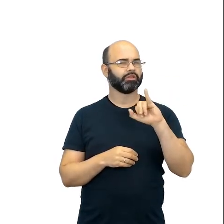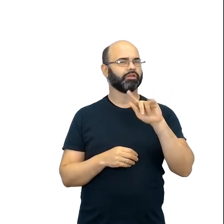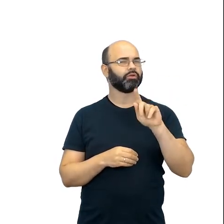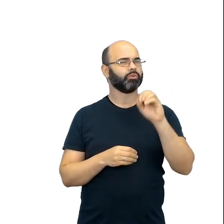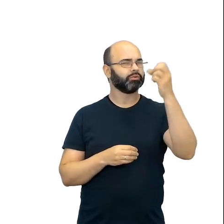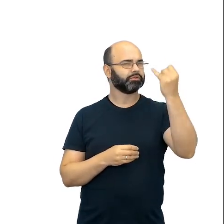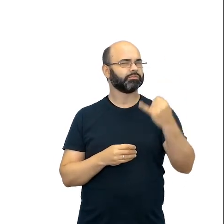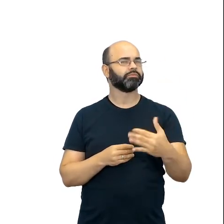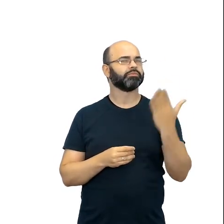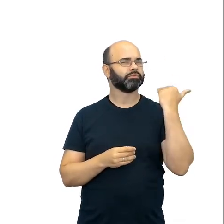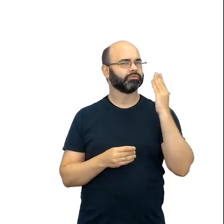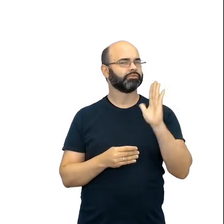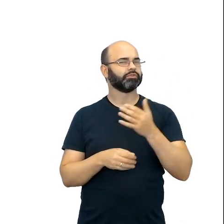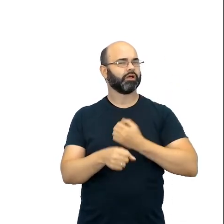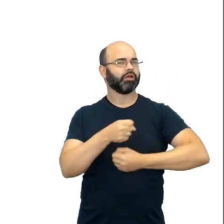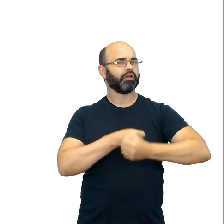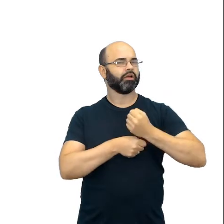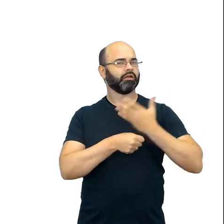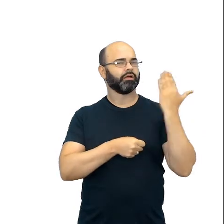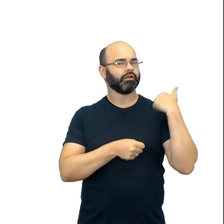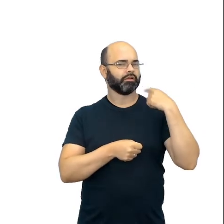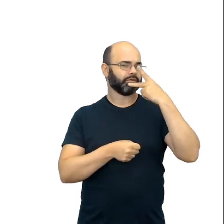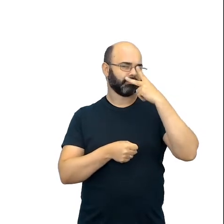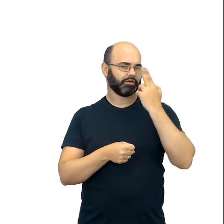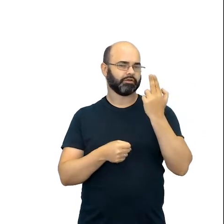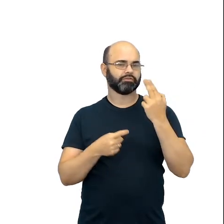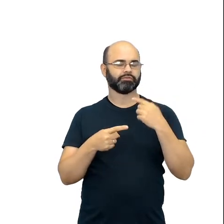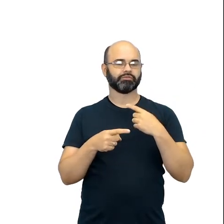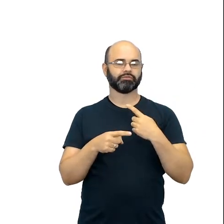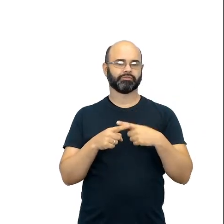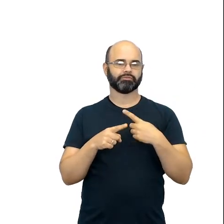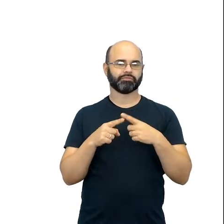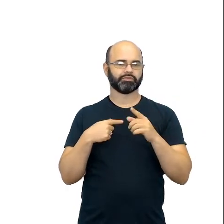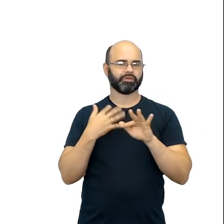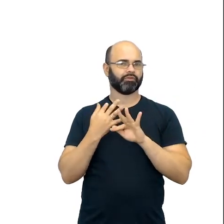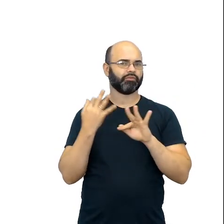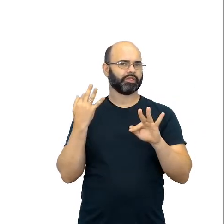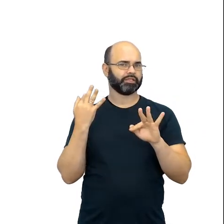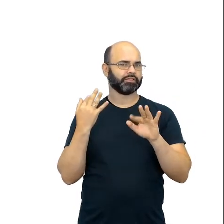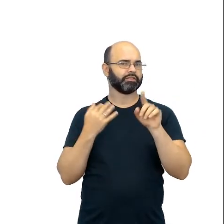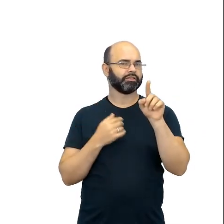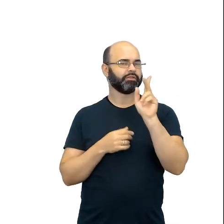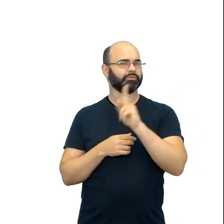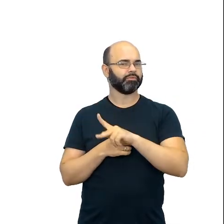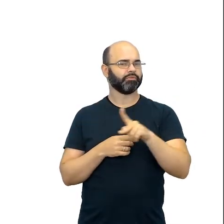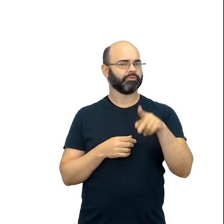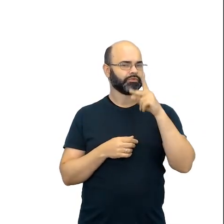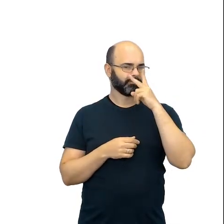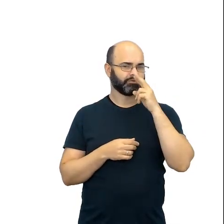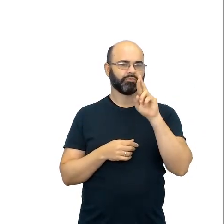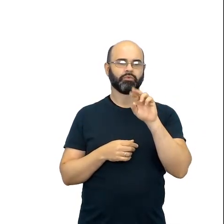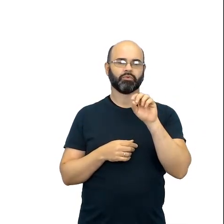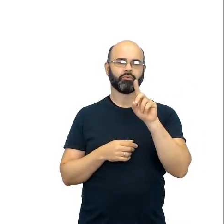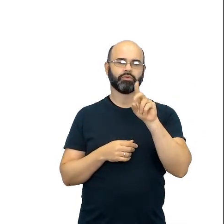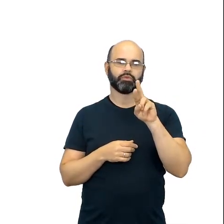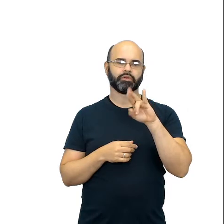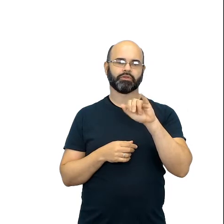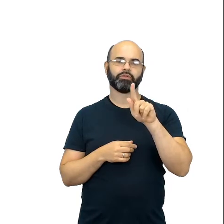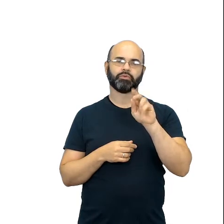vocês no ano passado. Eu estava na equipe de física, então, quem trabalhava com vocês nas formações era o Rodrigo e a Tamie.